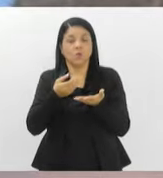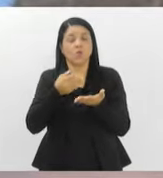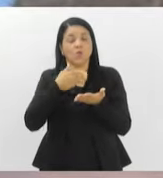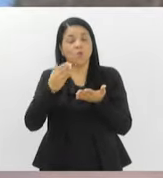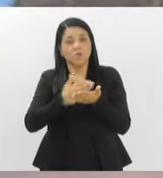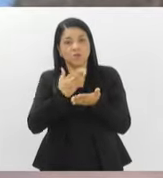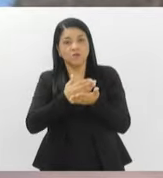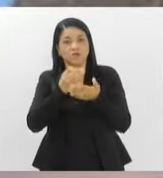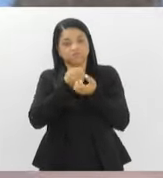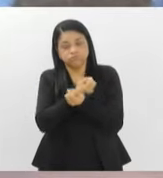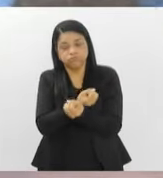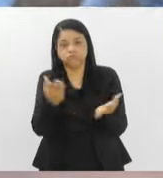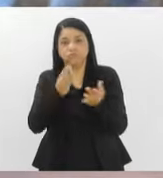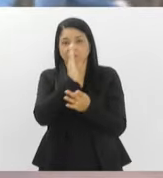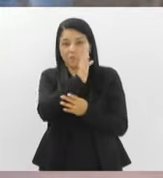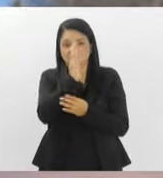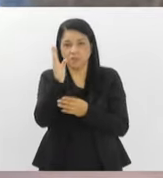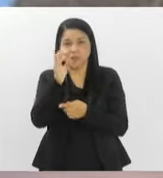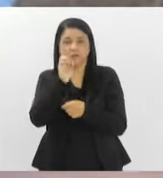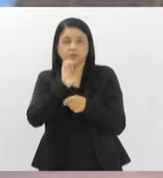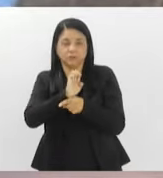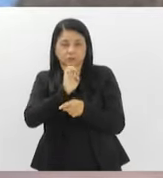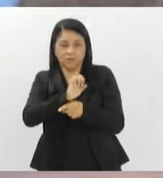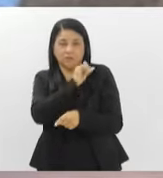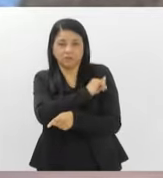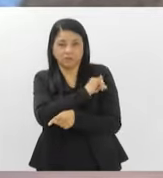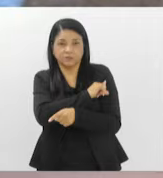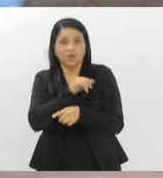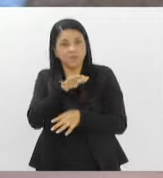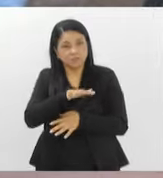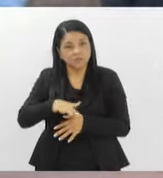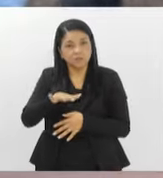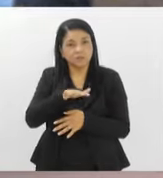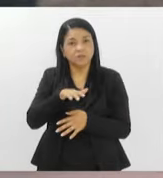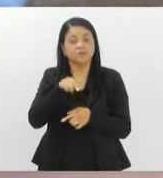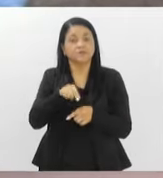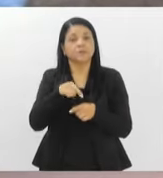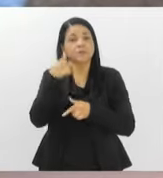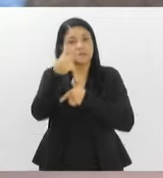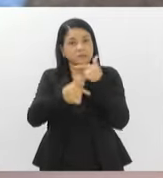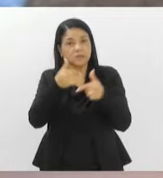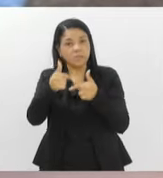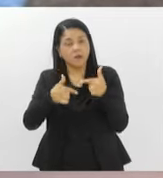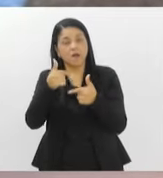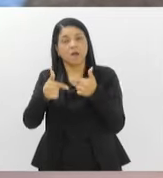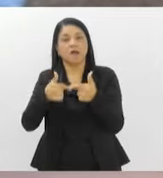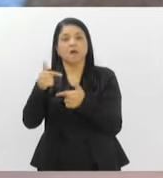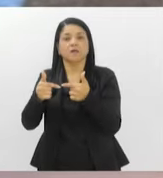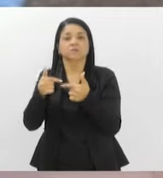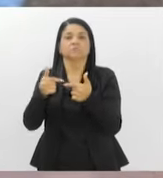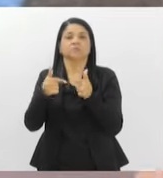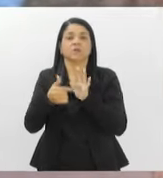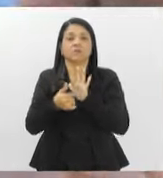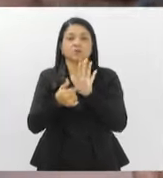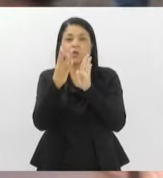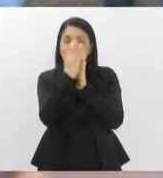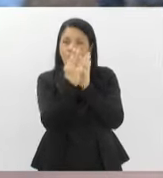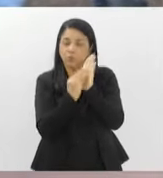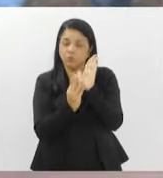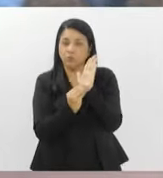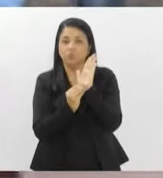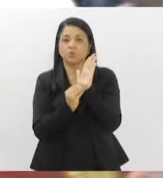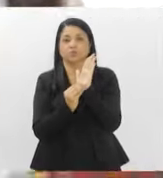várias bibliotecas do Estado, daquela região. Então, assim, tem todo esse trabalho também de formação e de trazer o conteúdo para